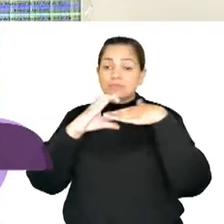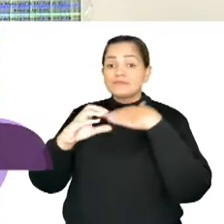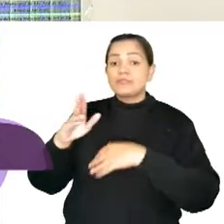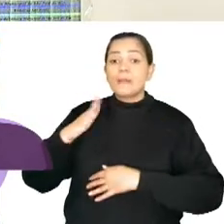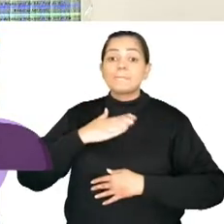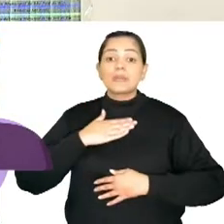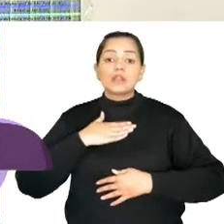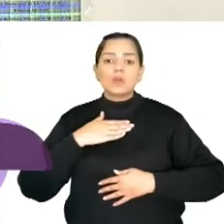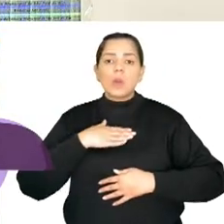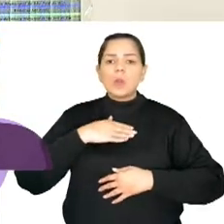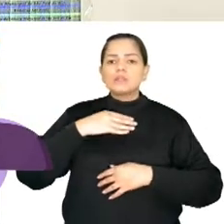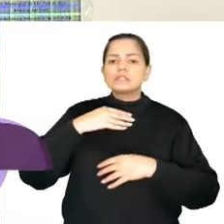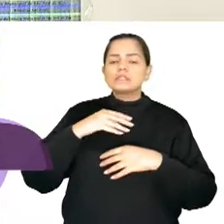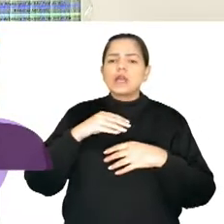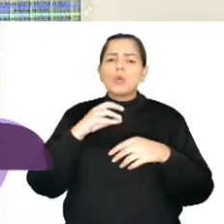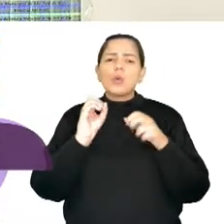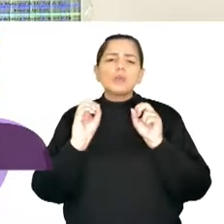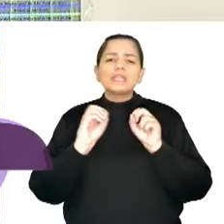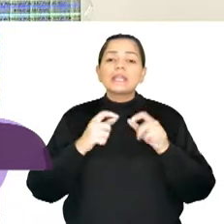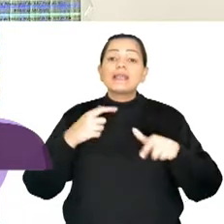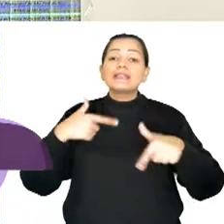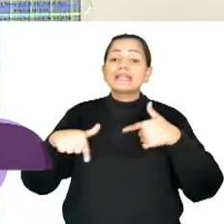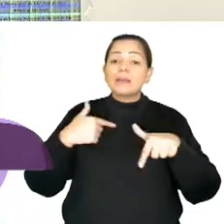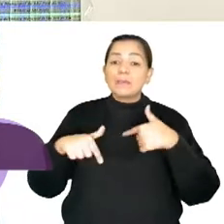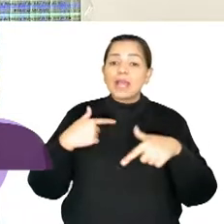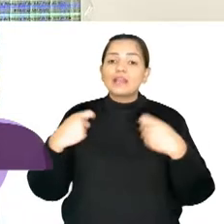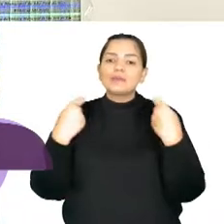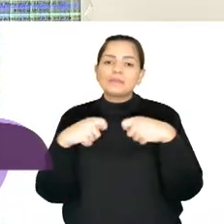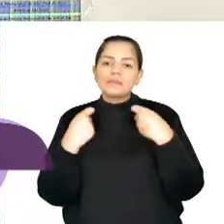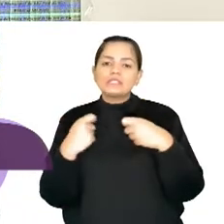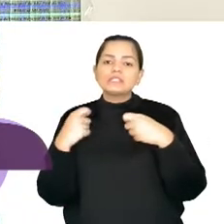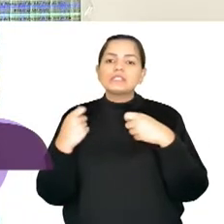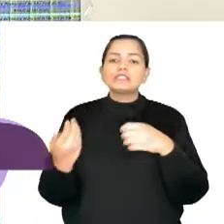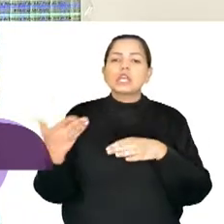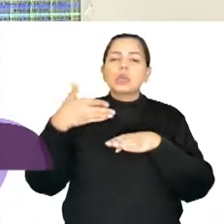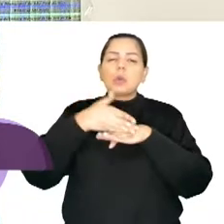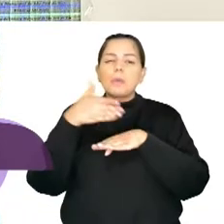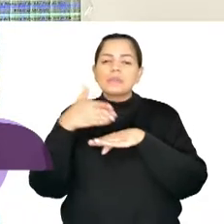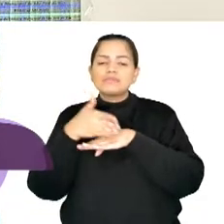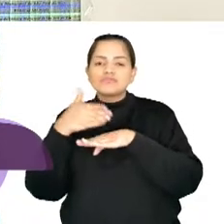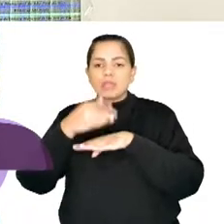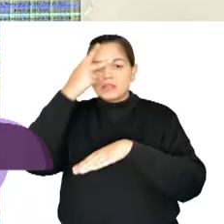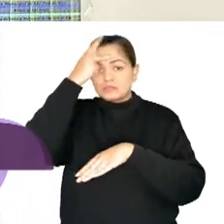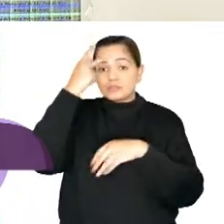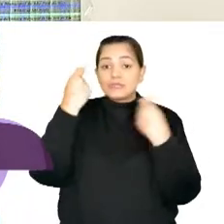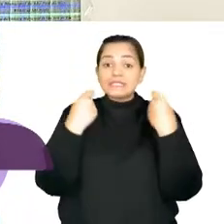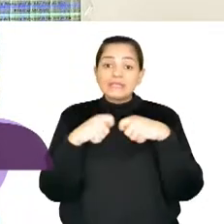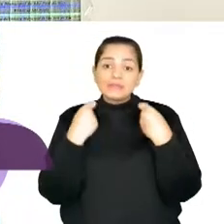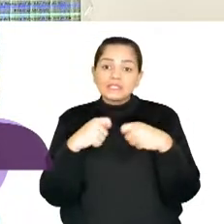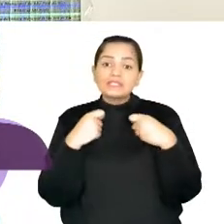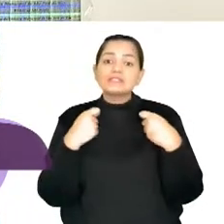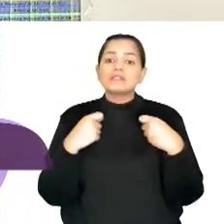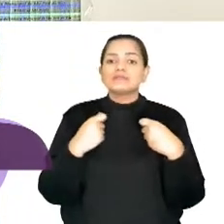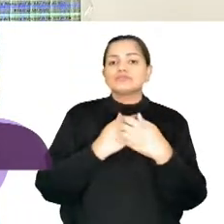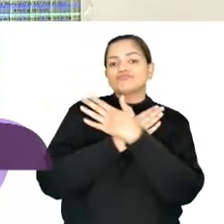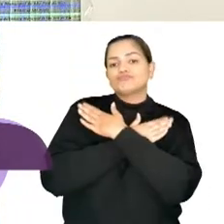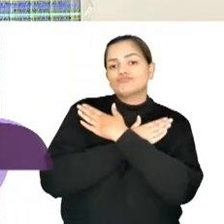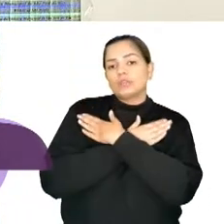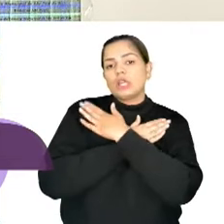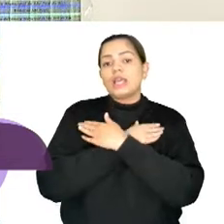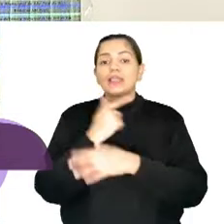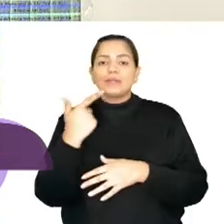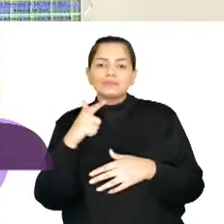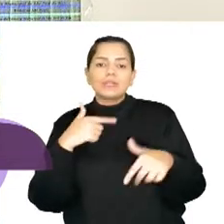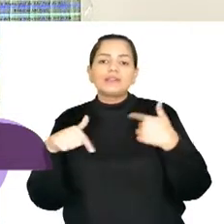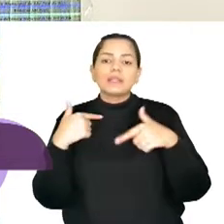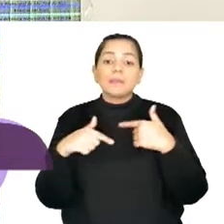as vagas disponíveis destinadas para pessoas com deficiência. E a partir disso, nós fazemos um contato com os candidatos